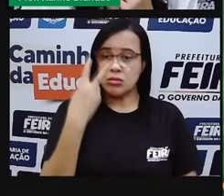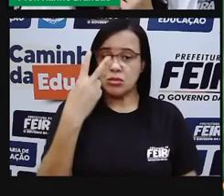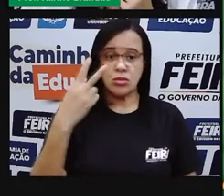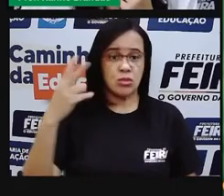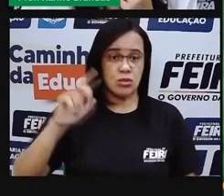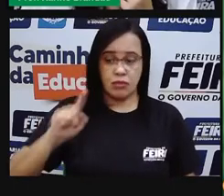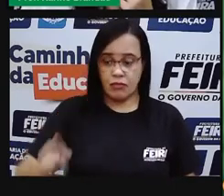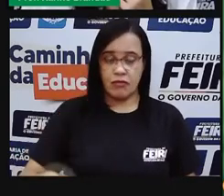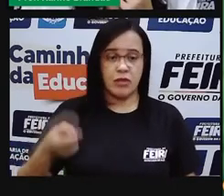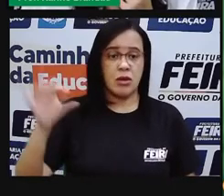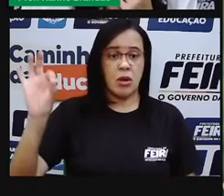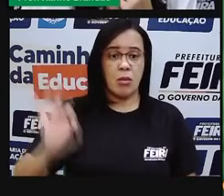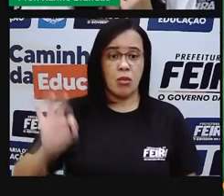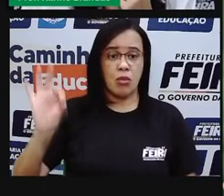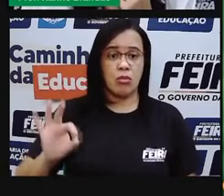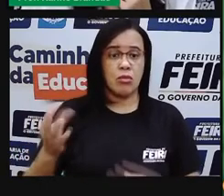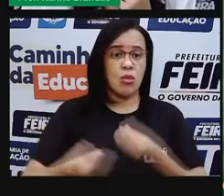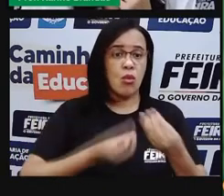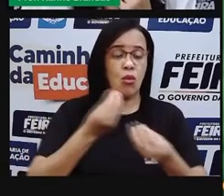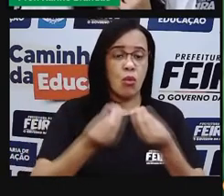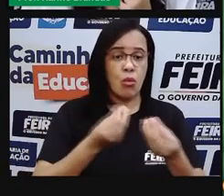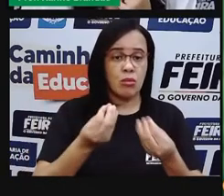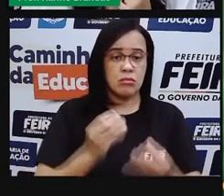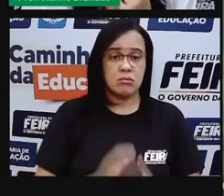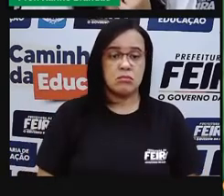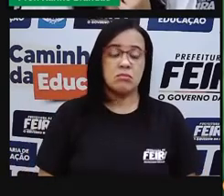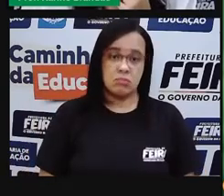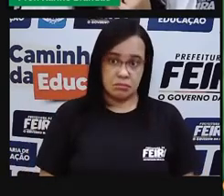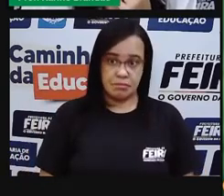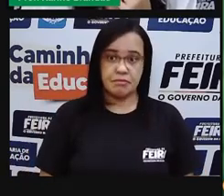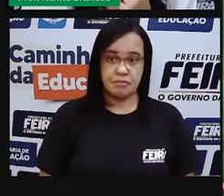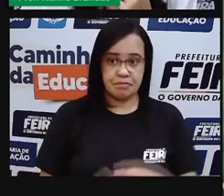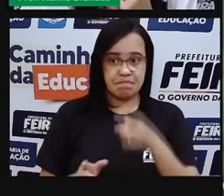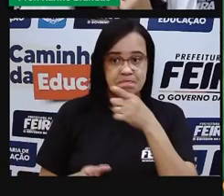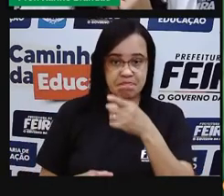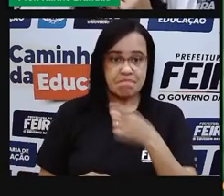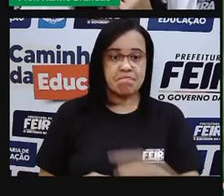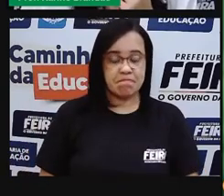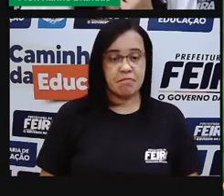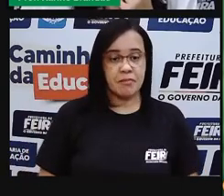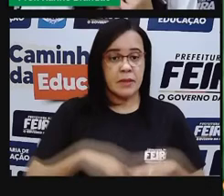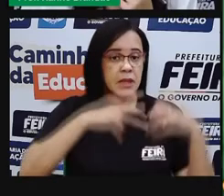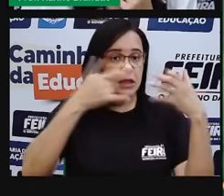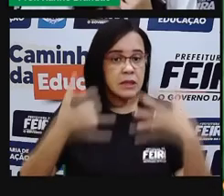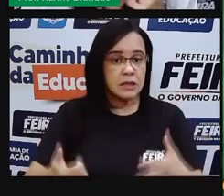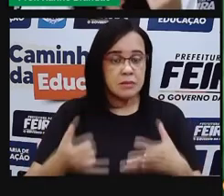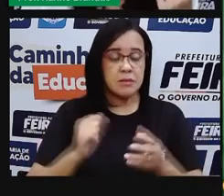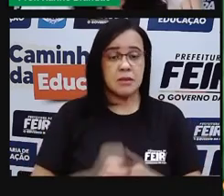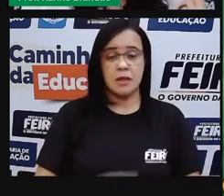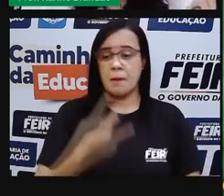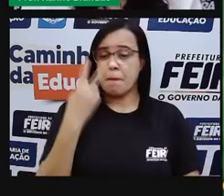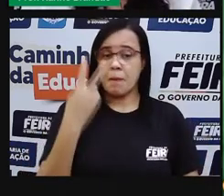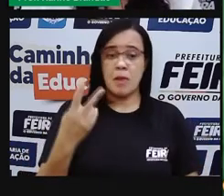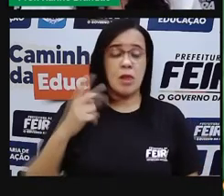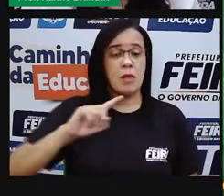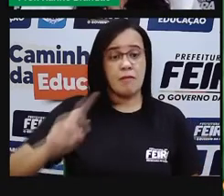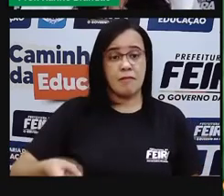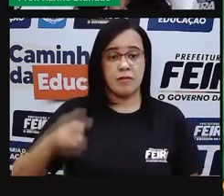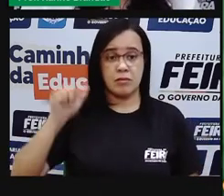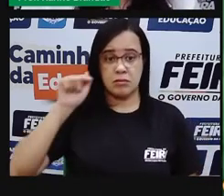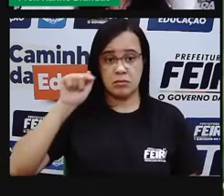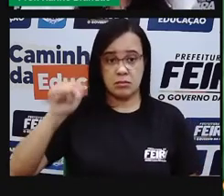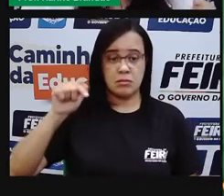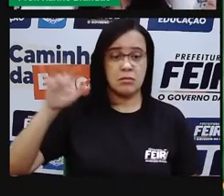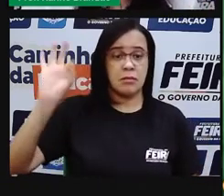doce consumível pelas atividades humanas, tá? E aí, desses 2,7% de água